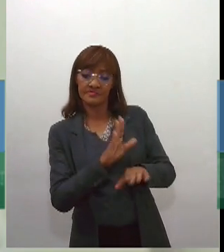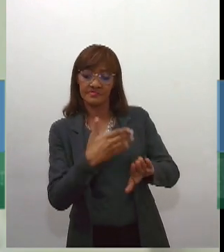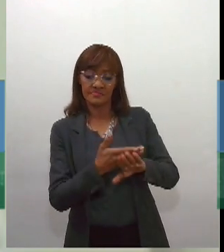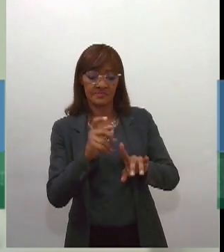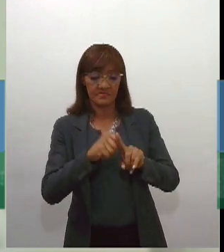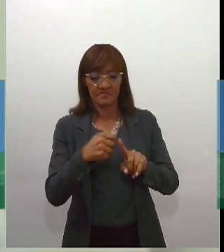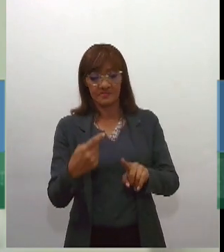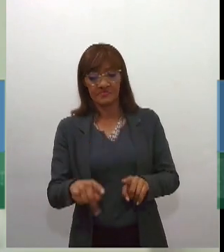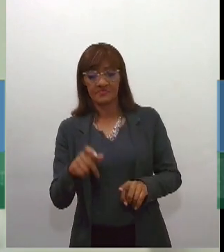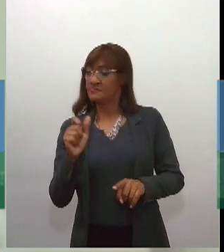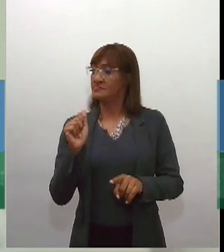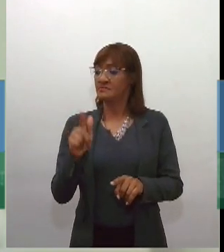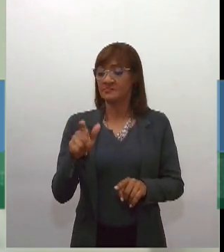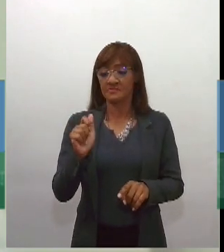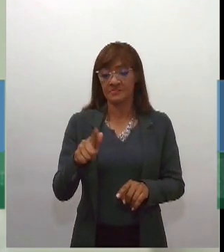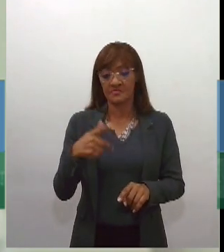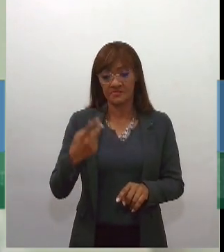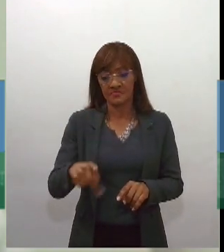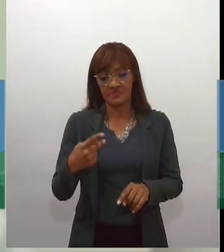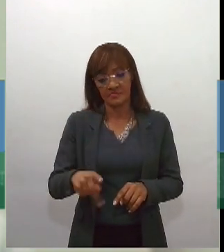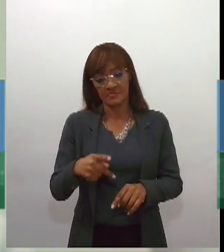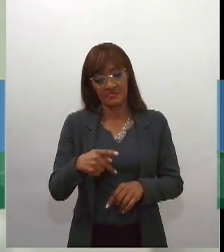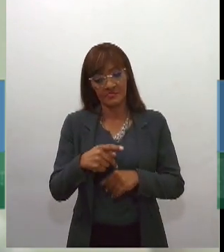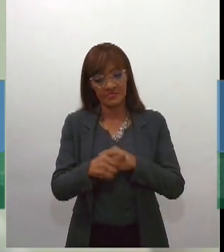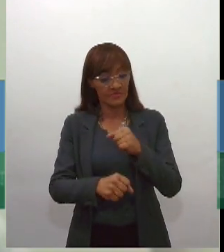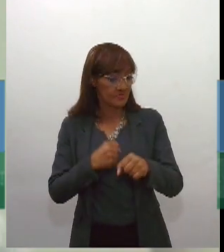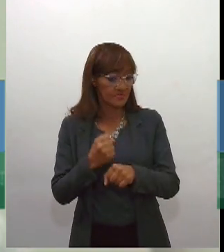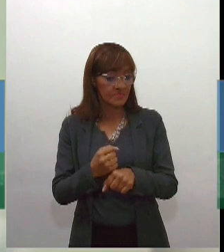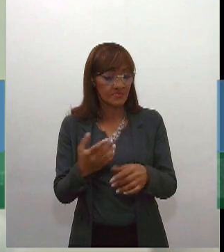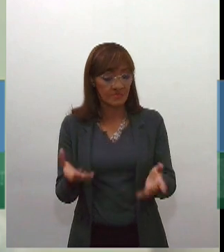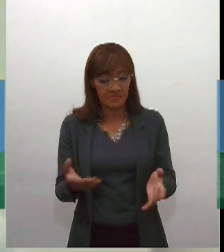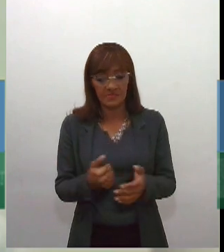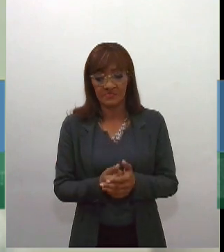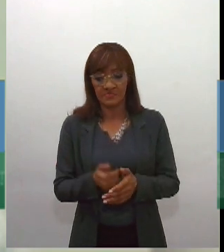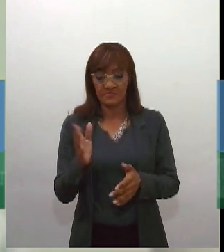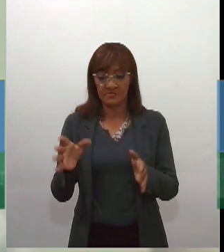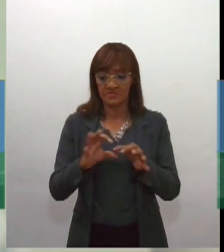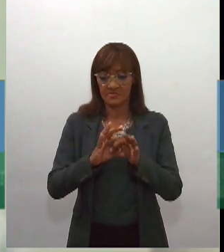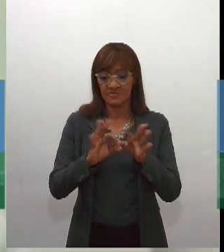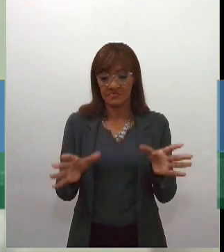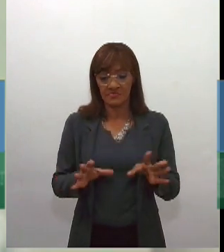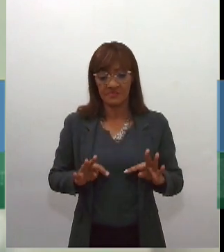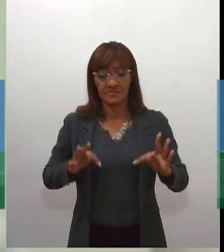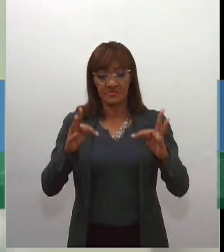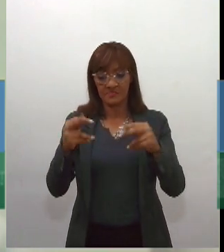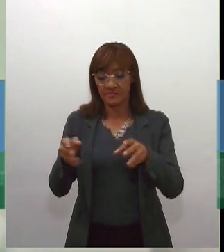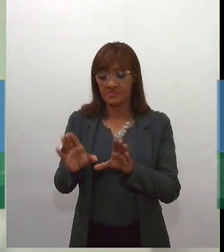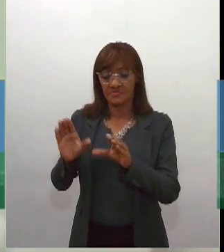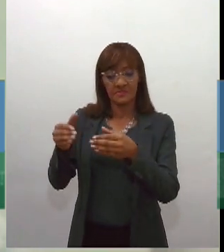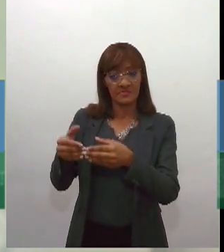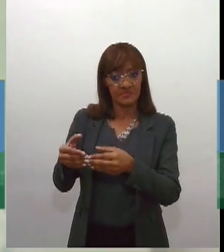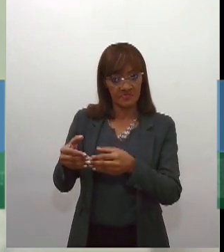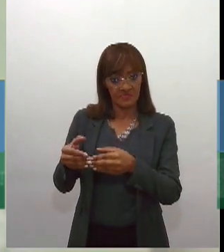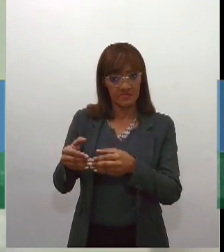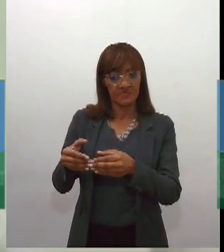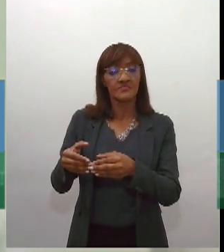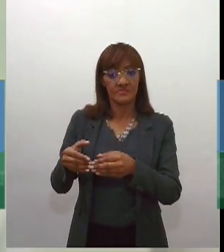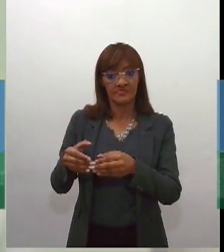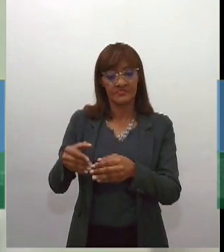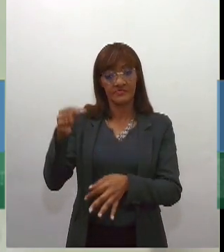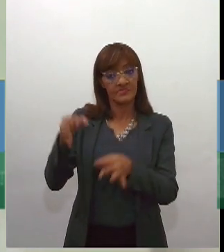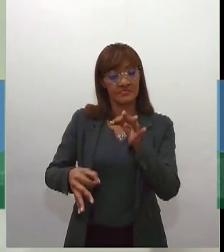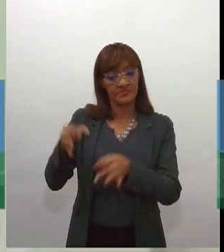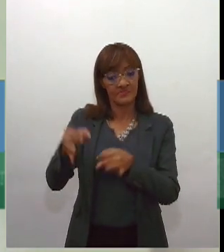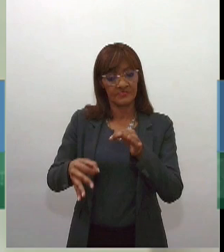despacho do presidente da Câmara, Arthur Lira, distribuindo o processo para a Comissão de Constituição, Justiça e Cidadania da Câmara. E